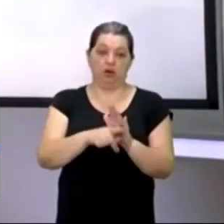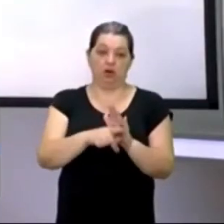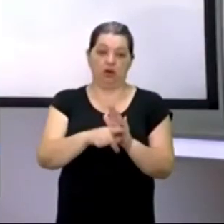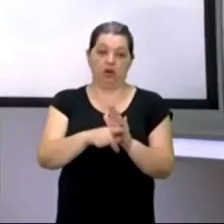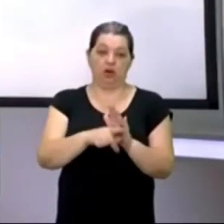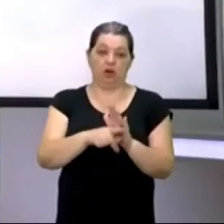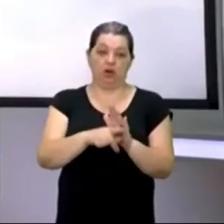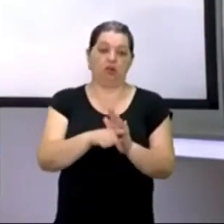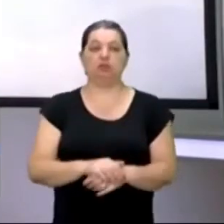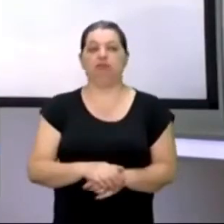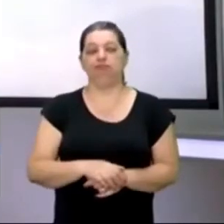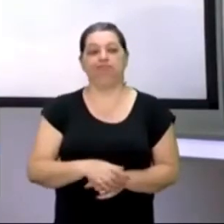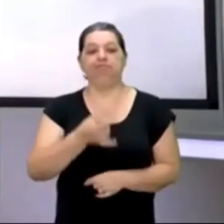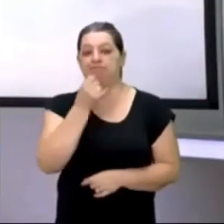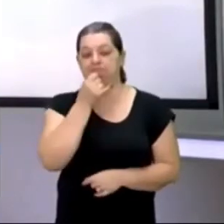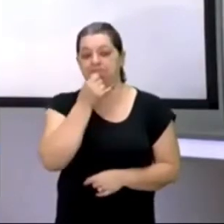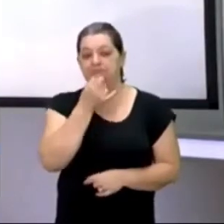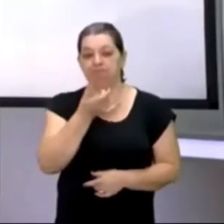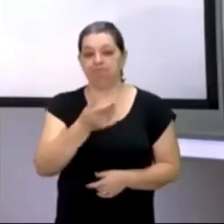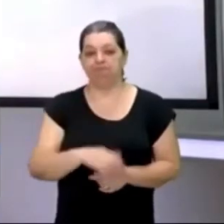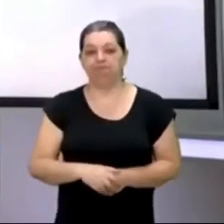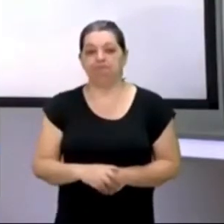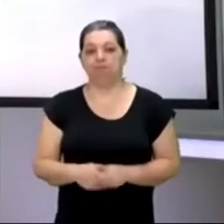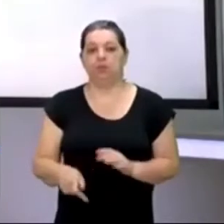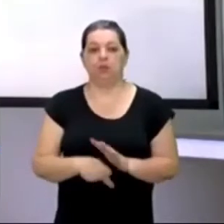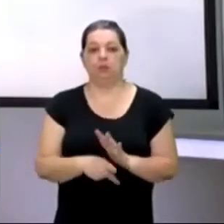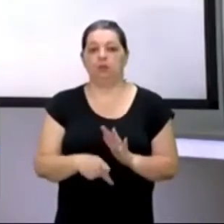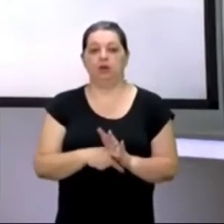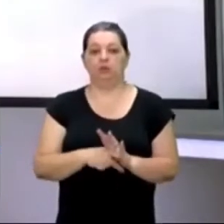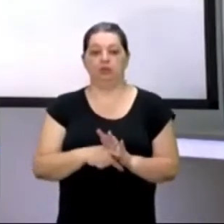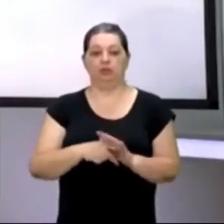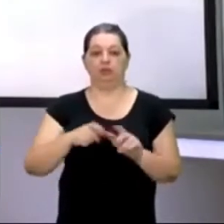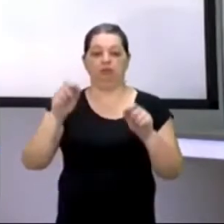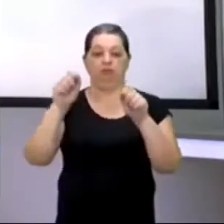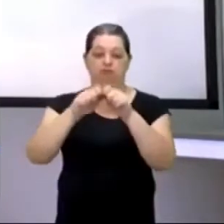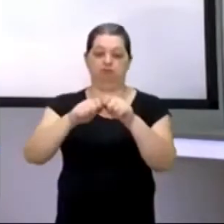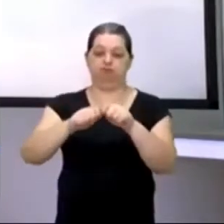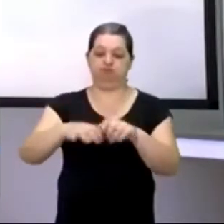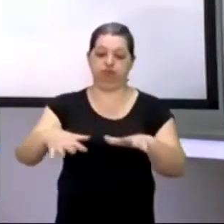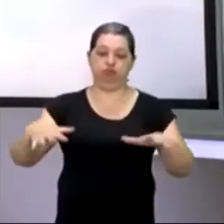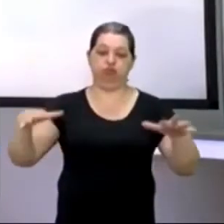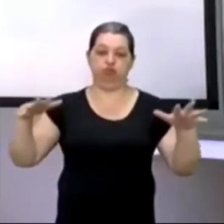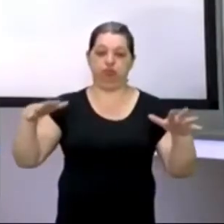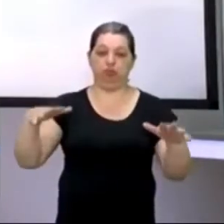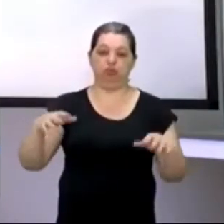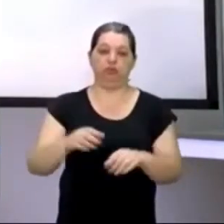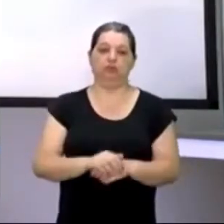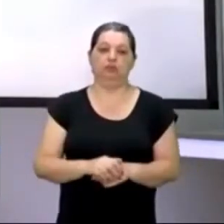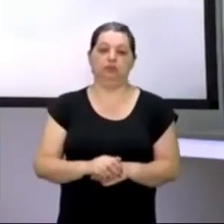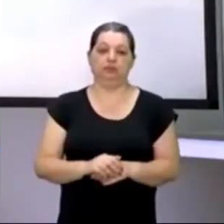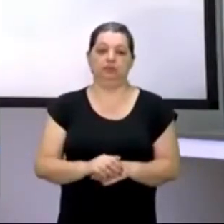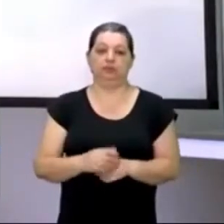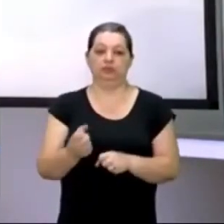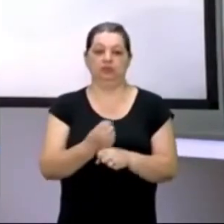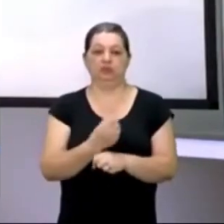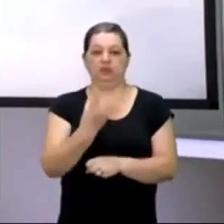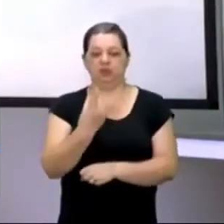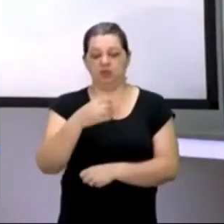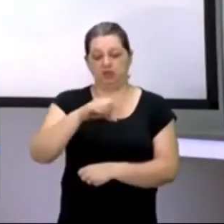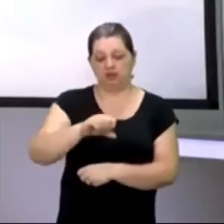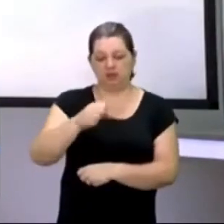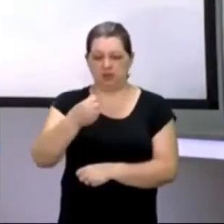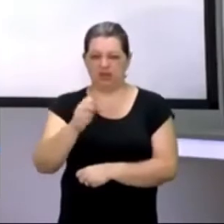um acidente, nuclear de Chernobyl, em 1985, 86,